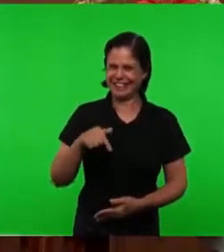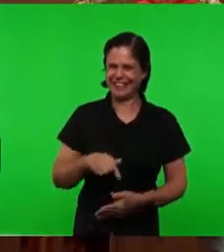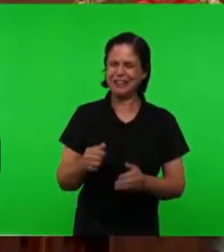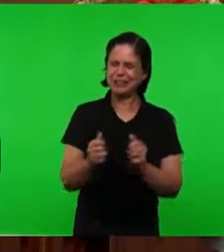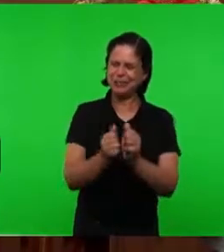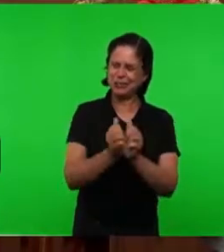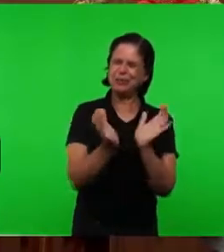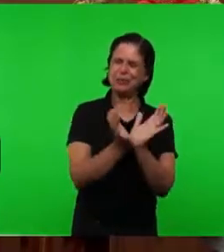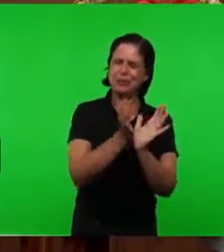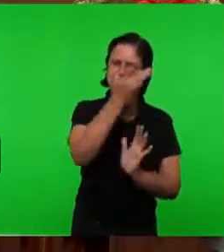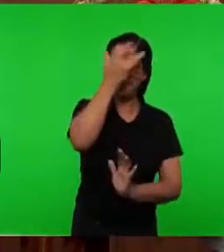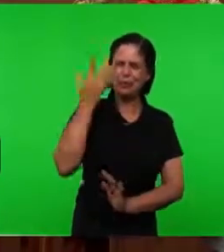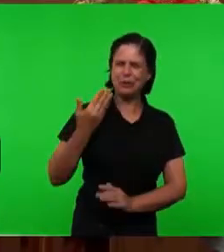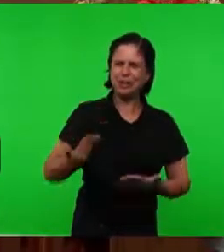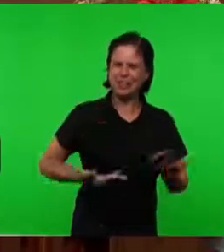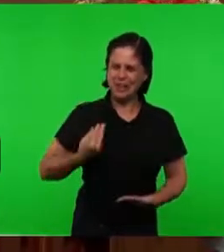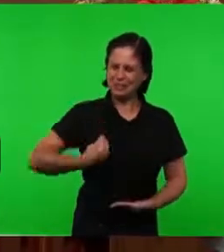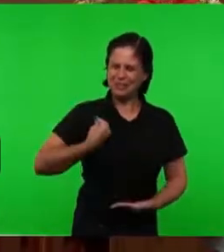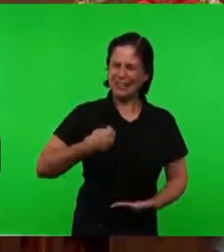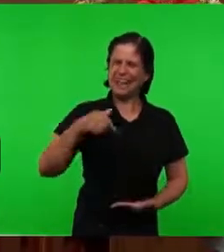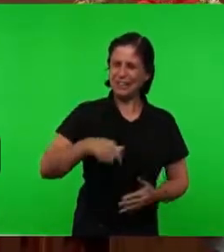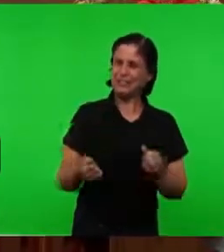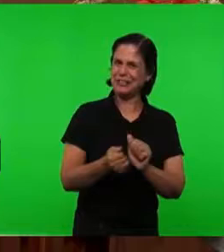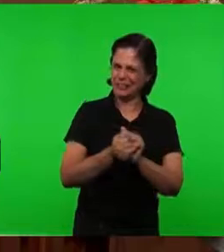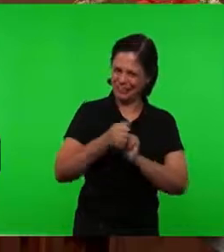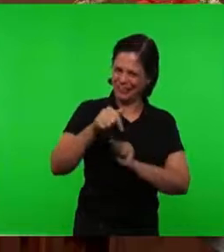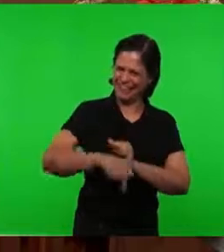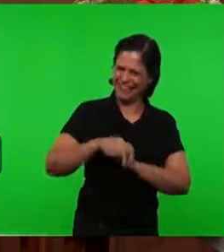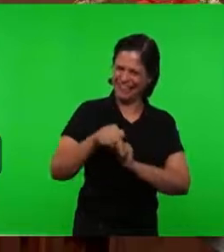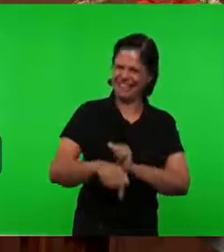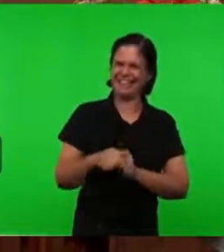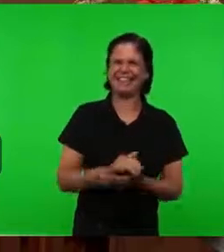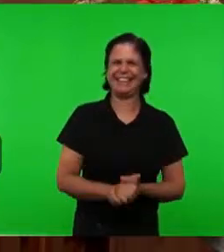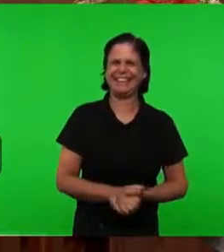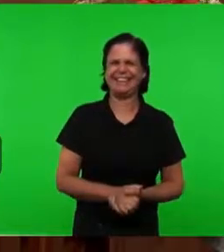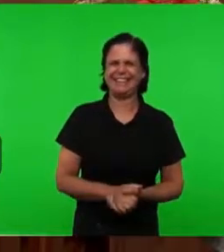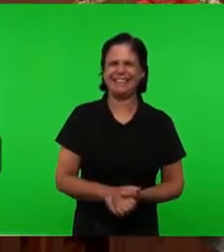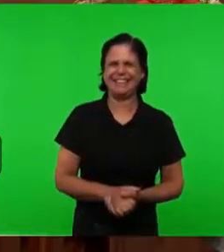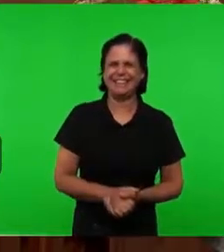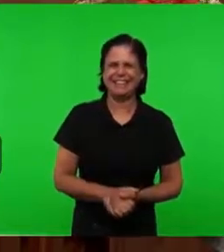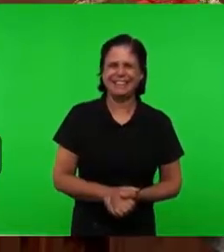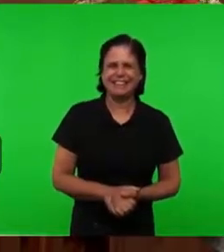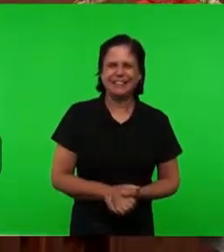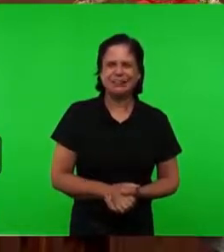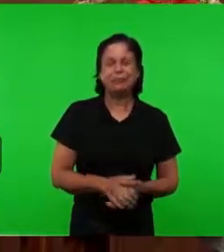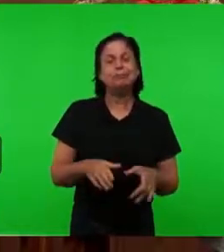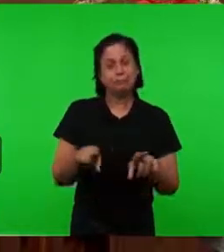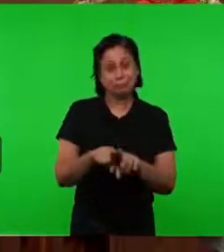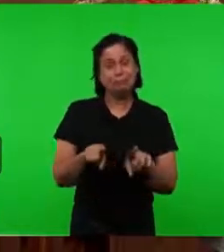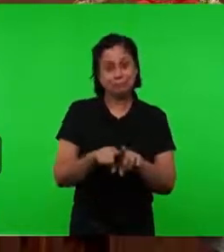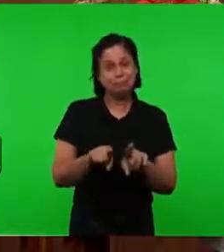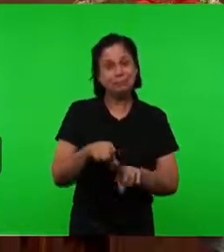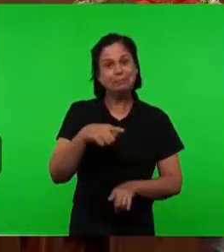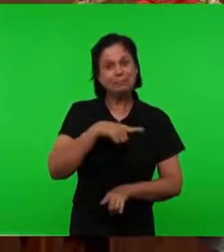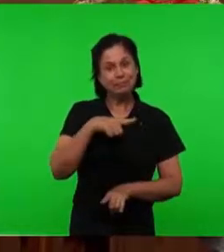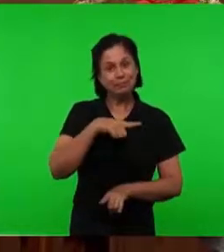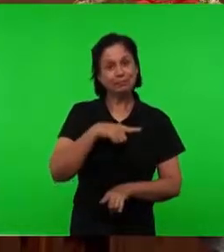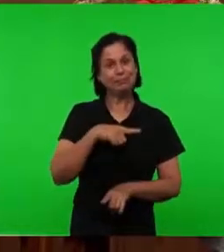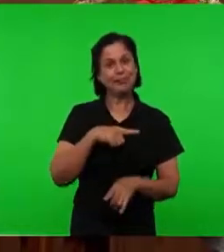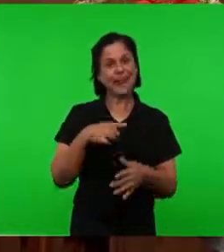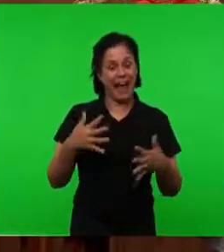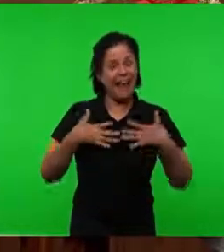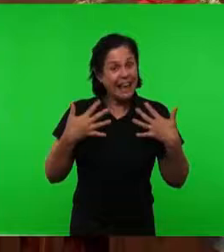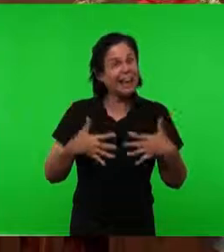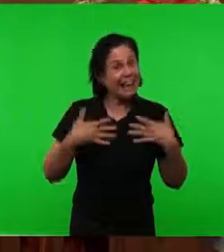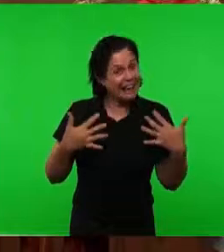irmãos Esta escola bíblica com a colaboração desses irmãos Temos também a alegria de